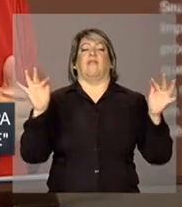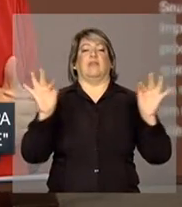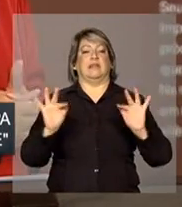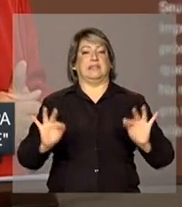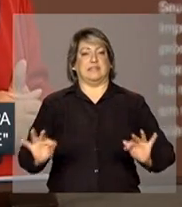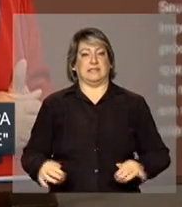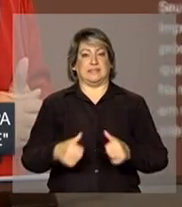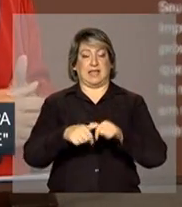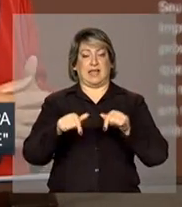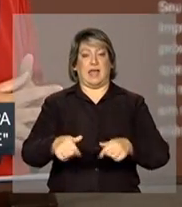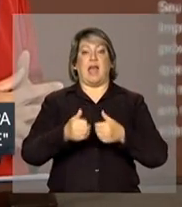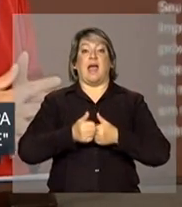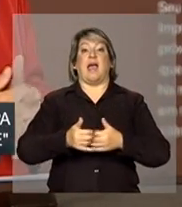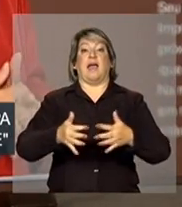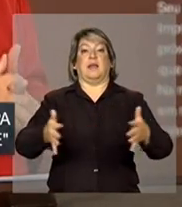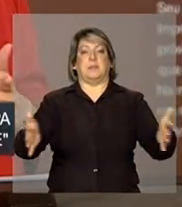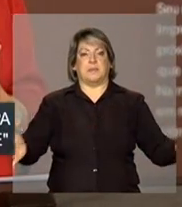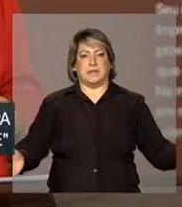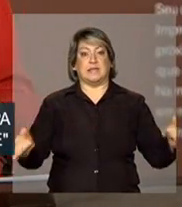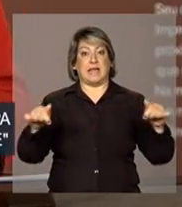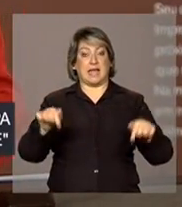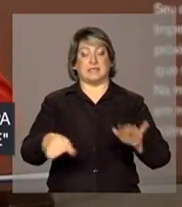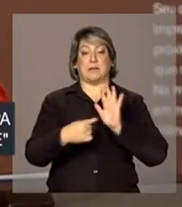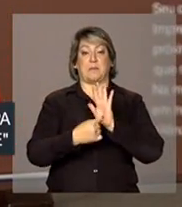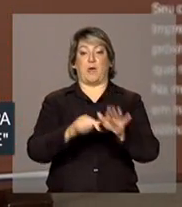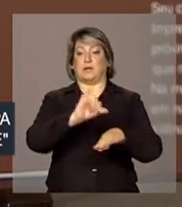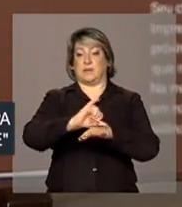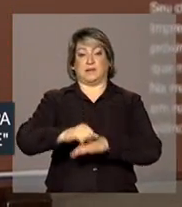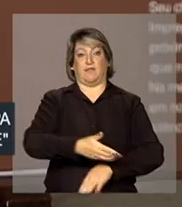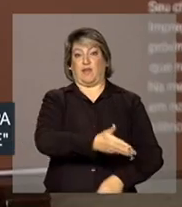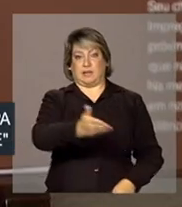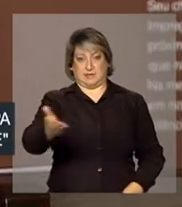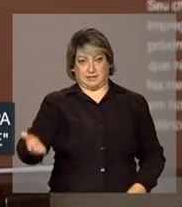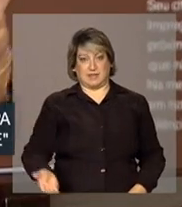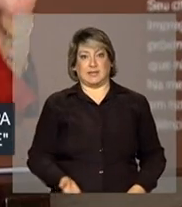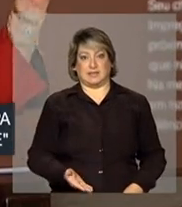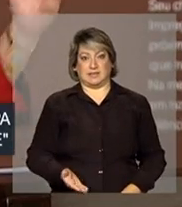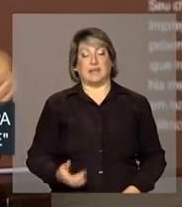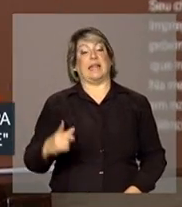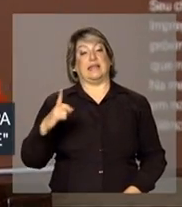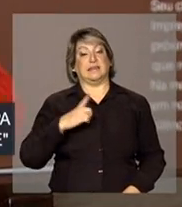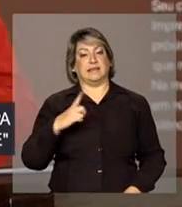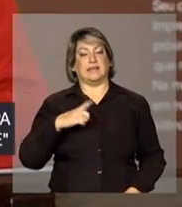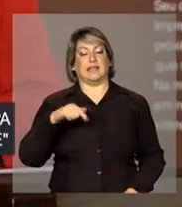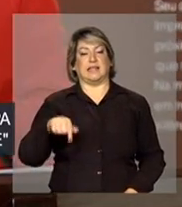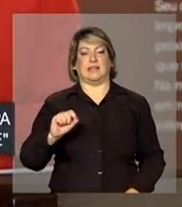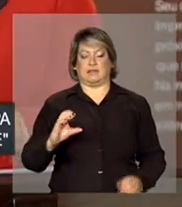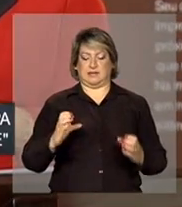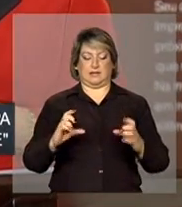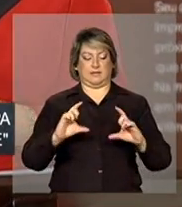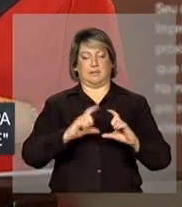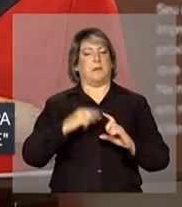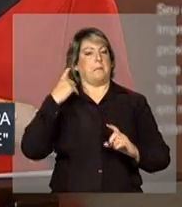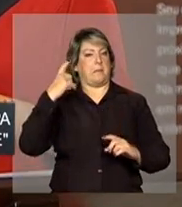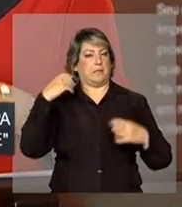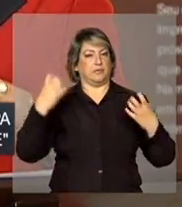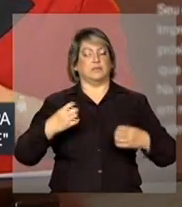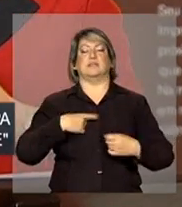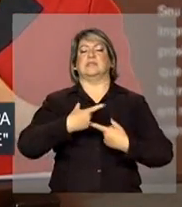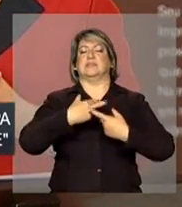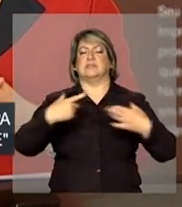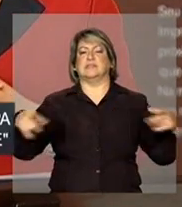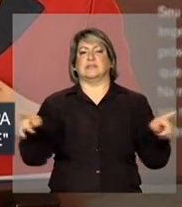abrindo essa exposição para vocês. Tem esse lado da cachirola e tem toda a